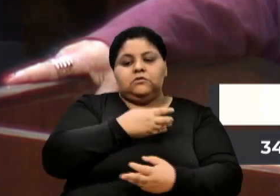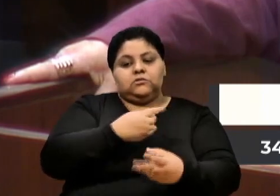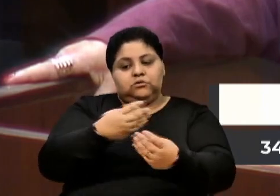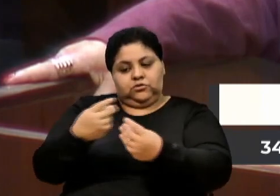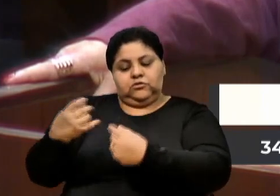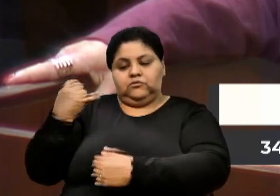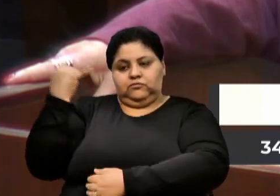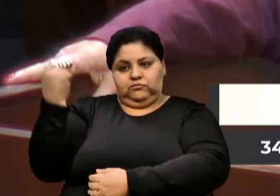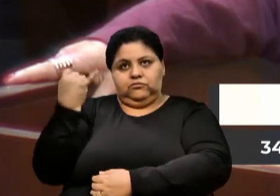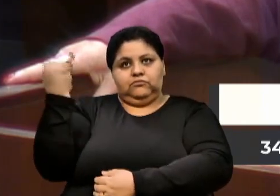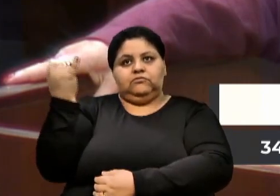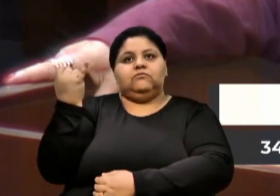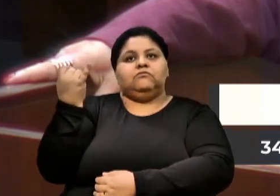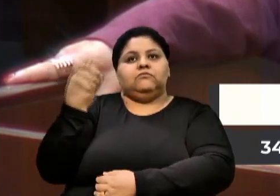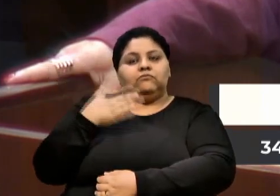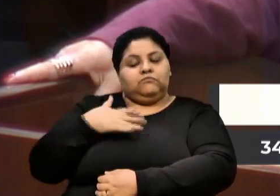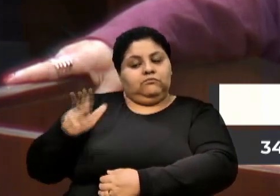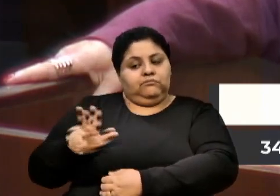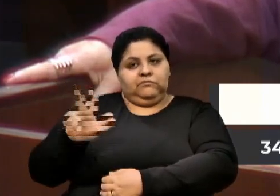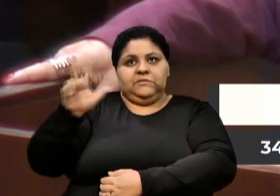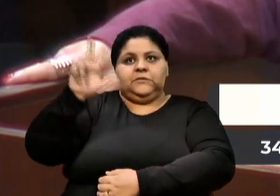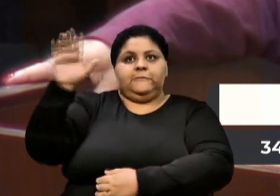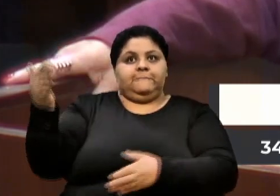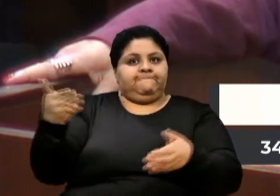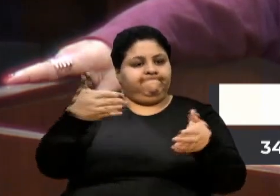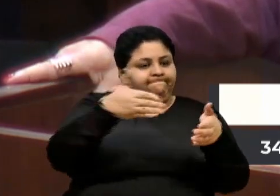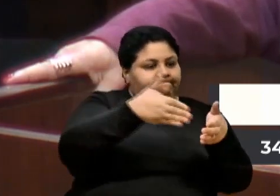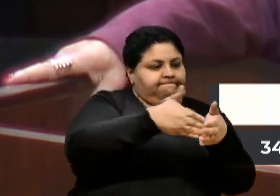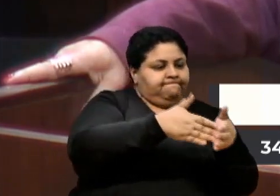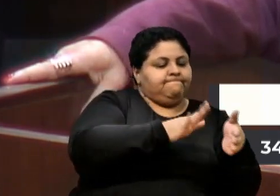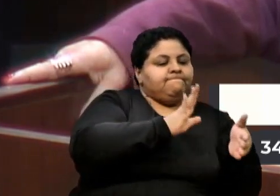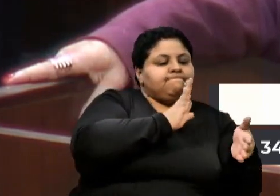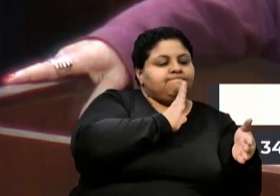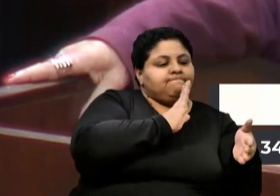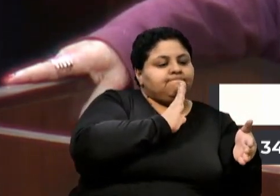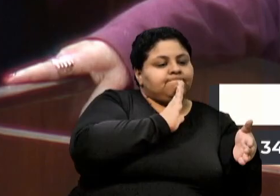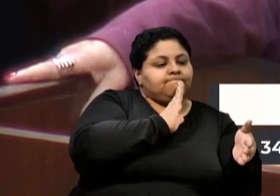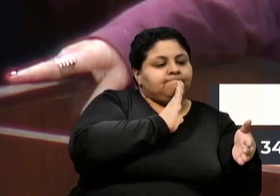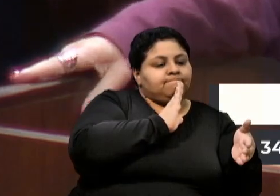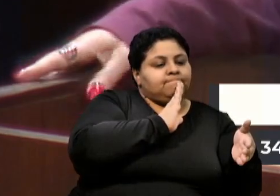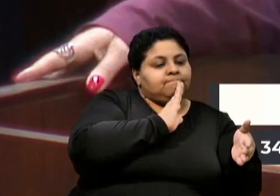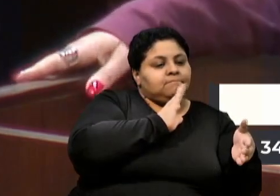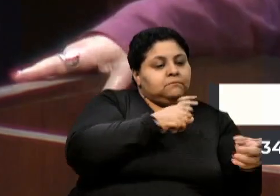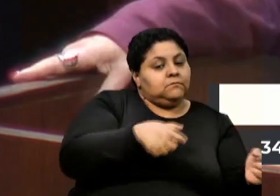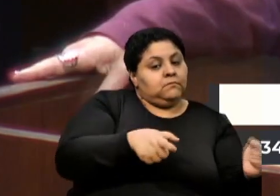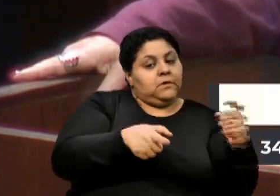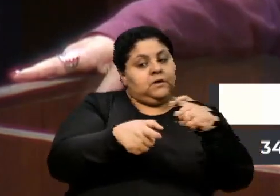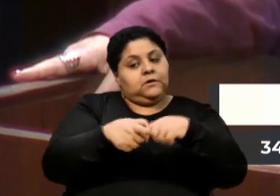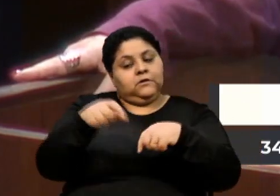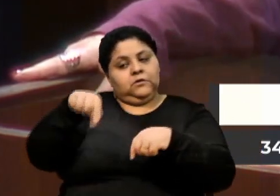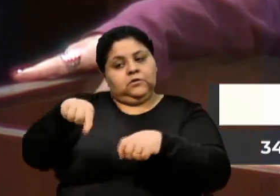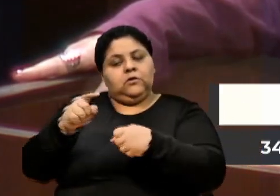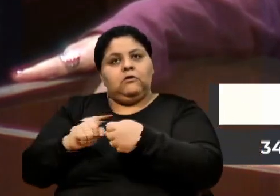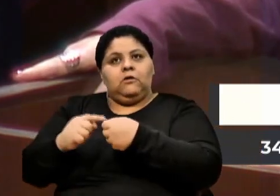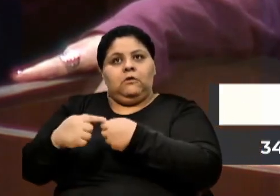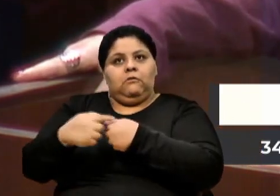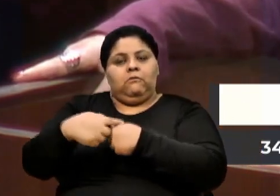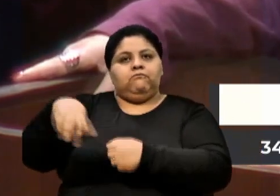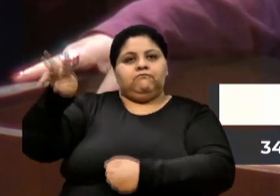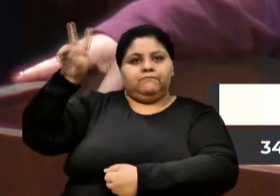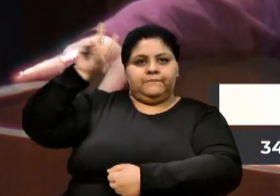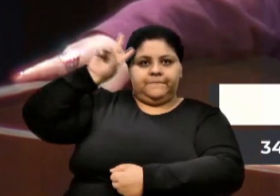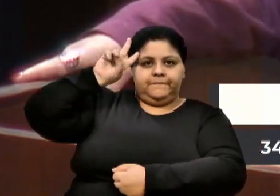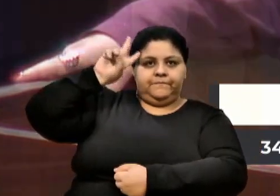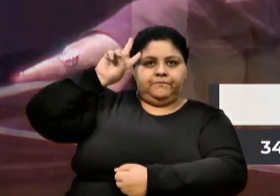valorize a ida de pessoas lá, tanto para conhecimento como para retorno para a nossa cidade. Na segunda-feira, então, que foi a